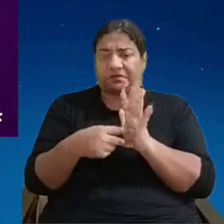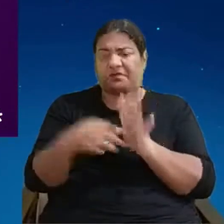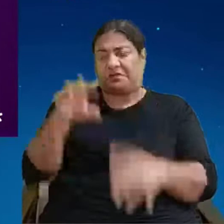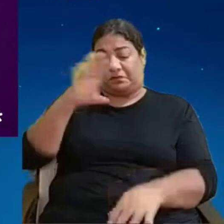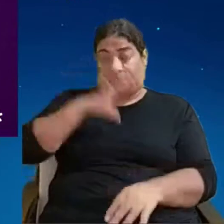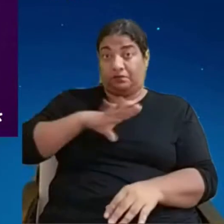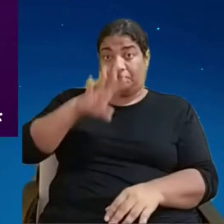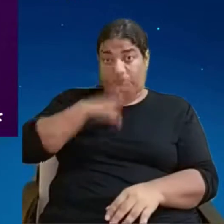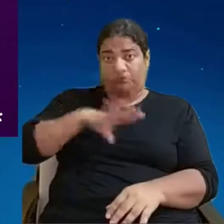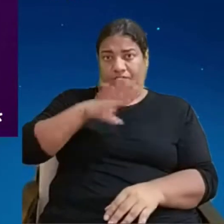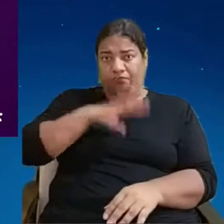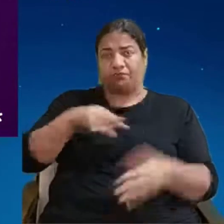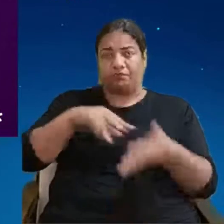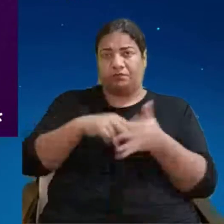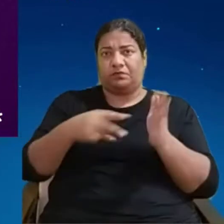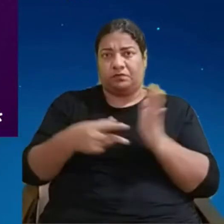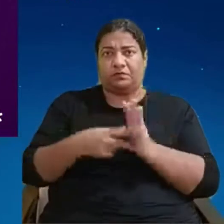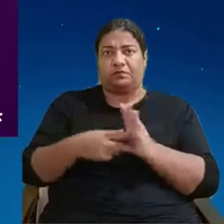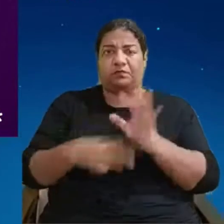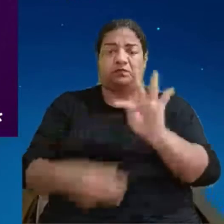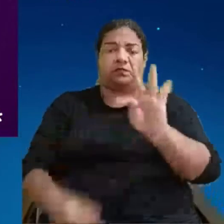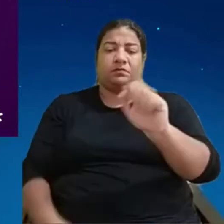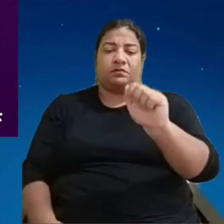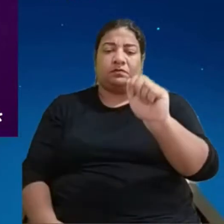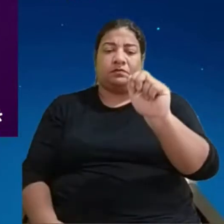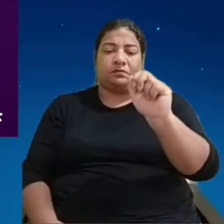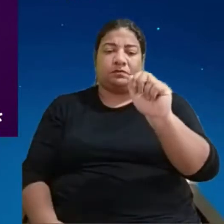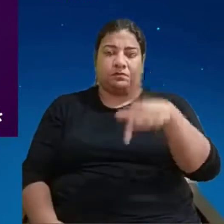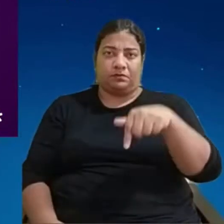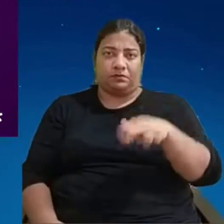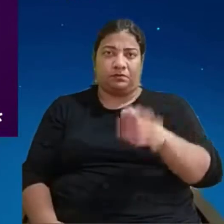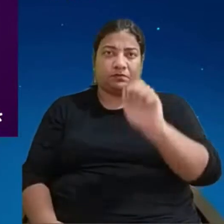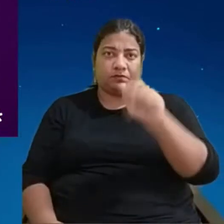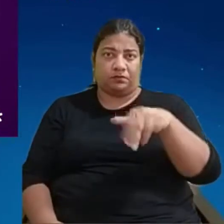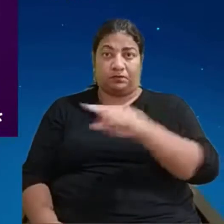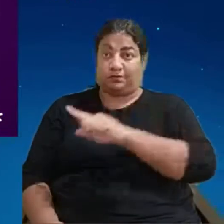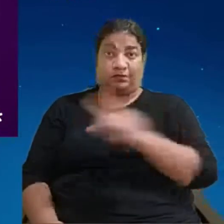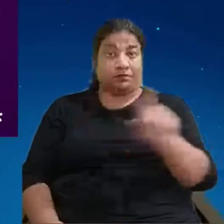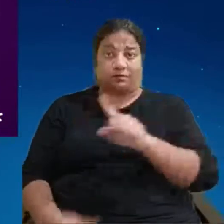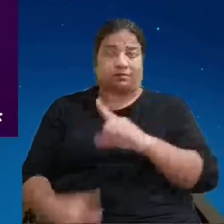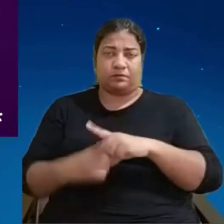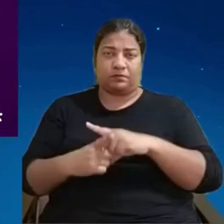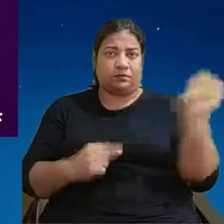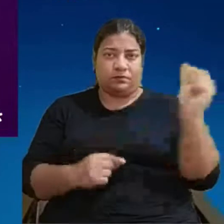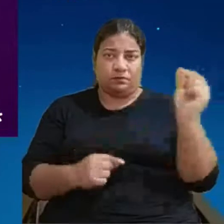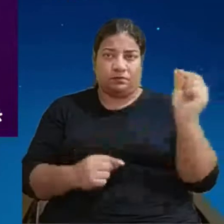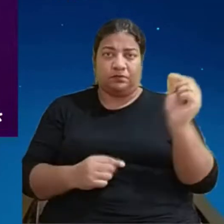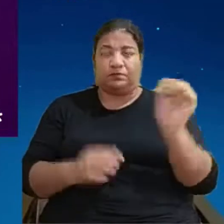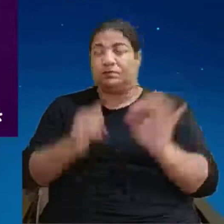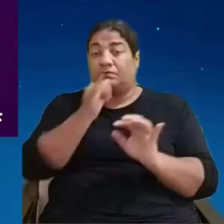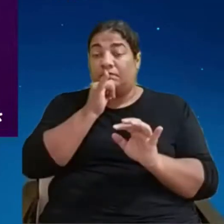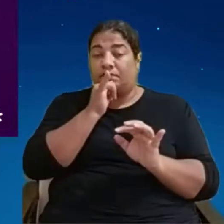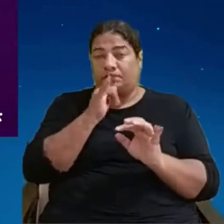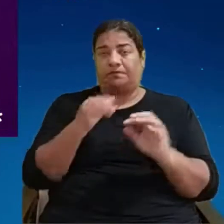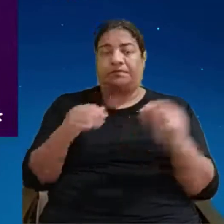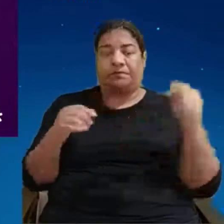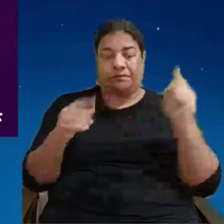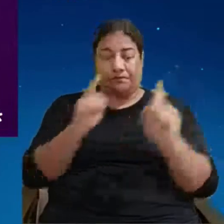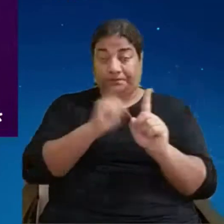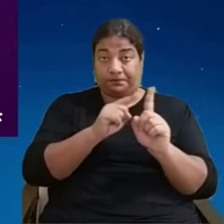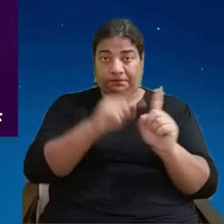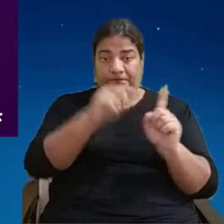esse token não fugível? Ele é, quando você associa ele é um blockchain, ele é único. É só seu.